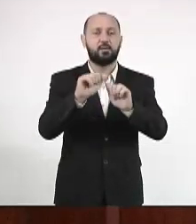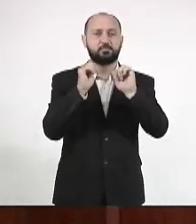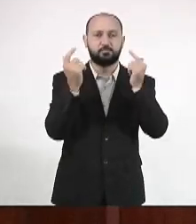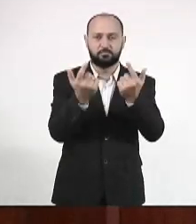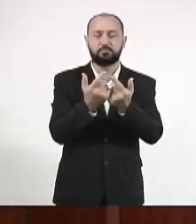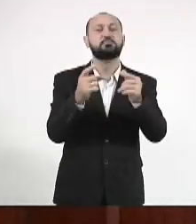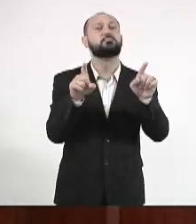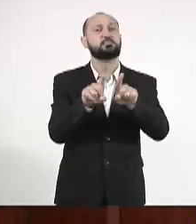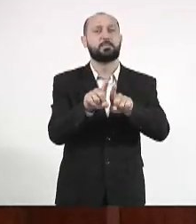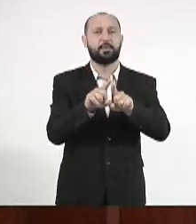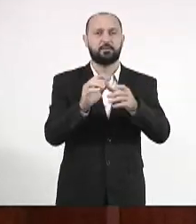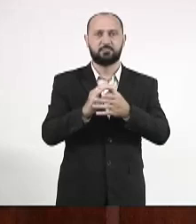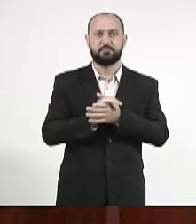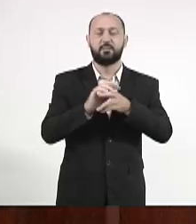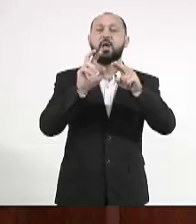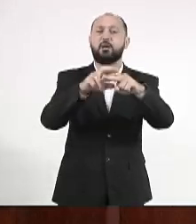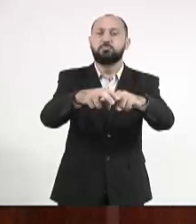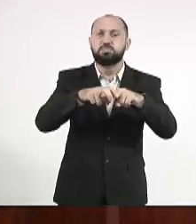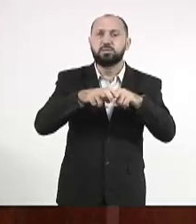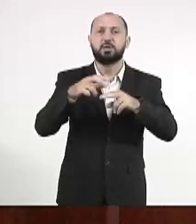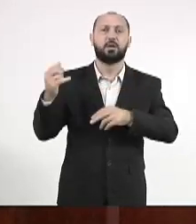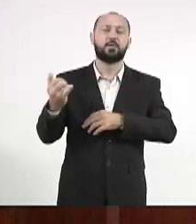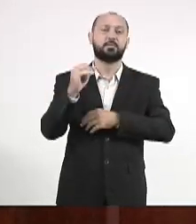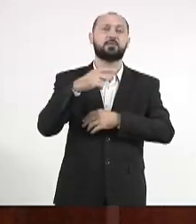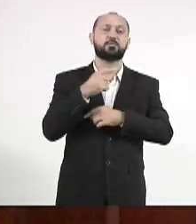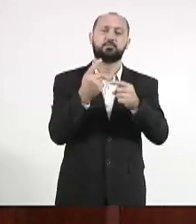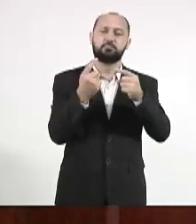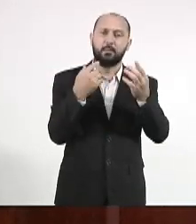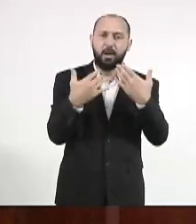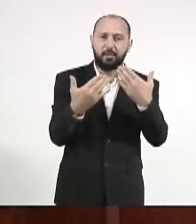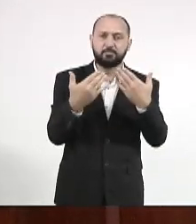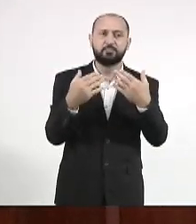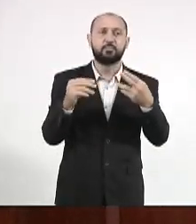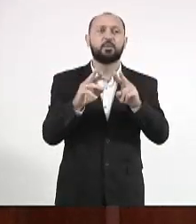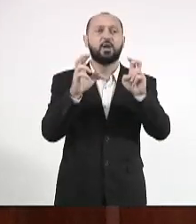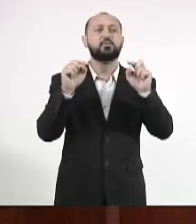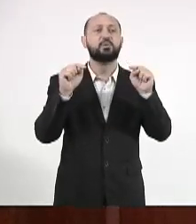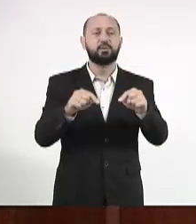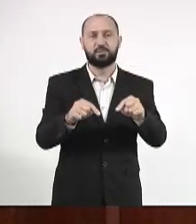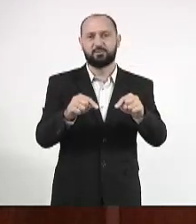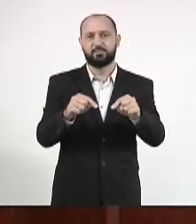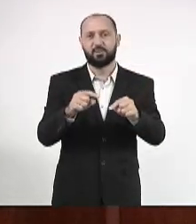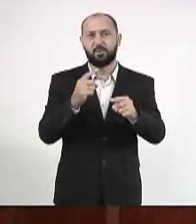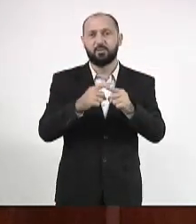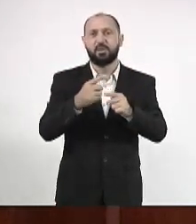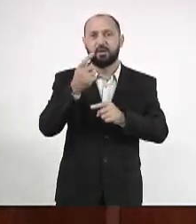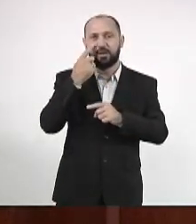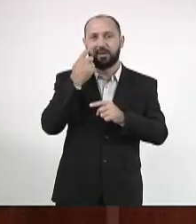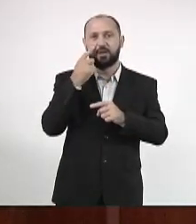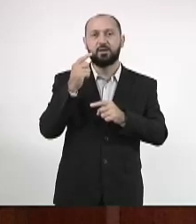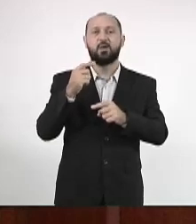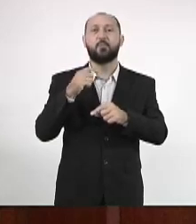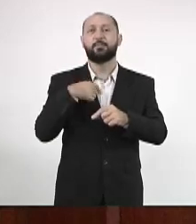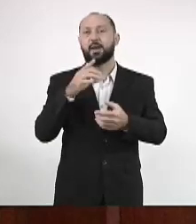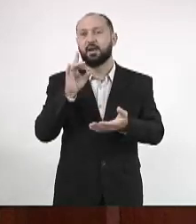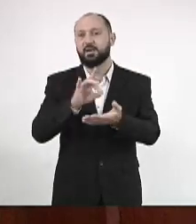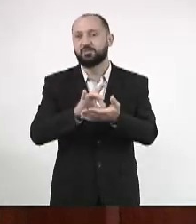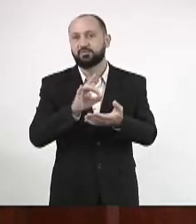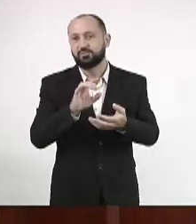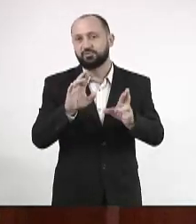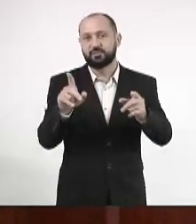Assembleia também. E por isso que é importante que a gente debata esse assunto aqui, porque nós estamos vivendo uma outra realidade.